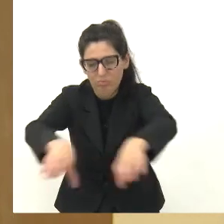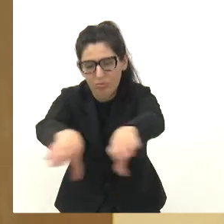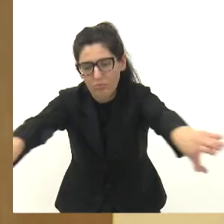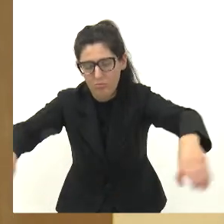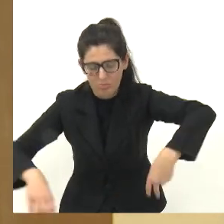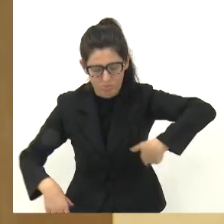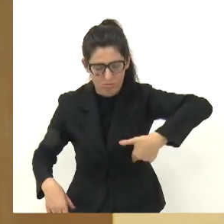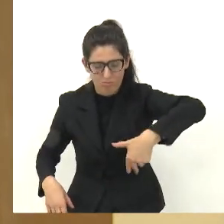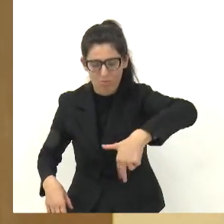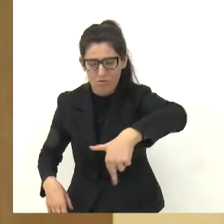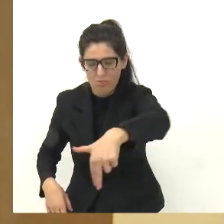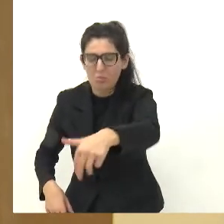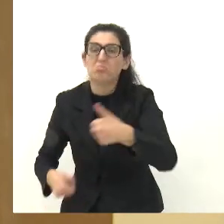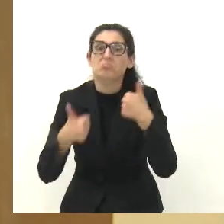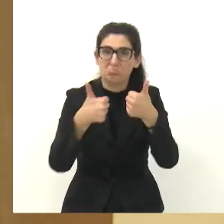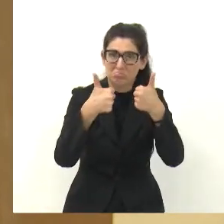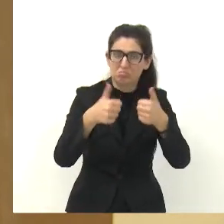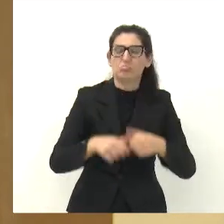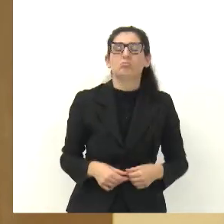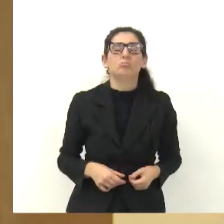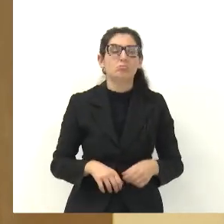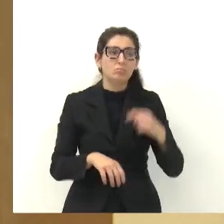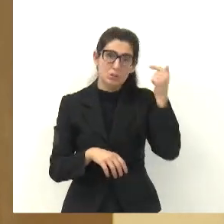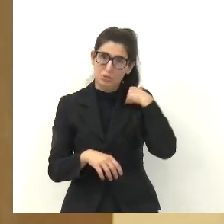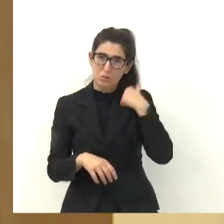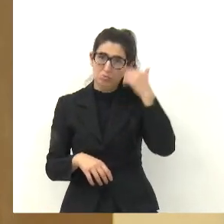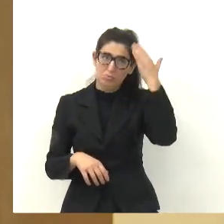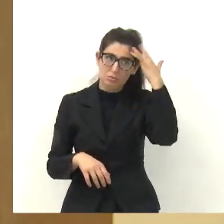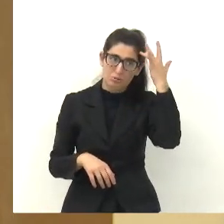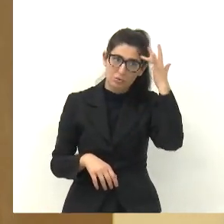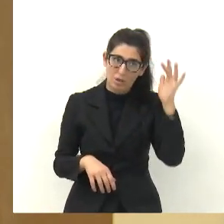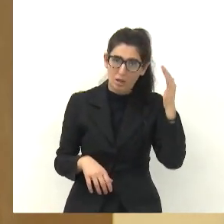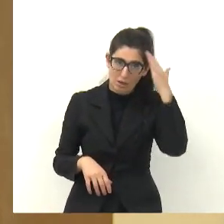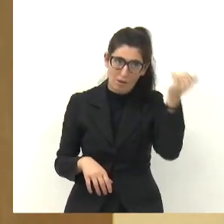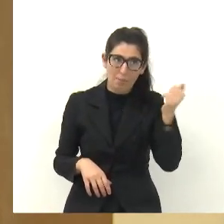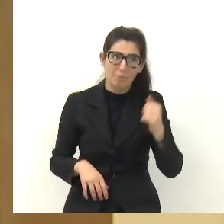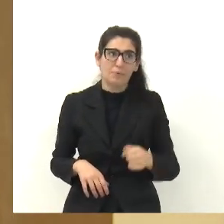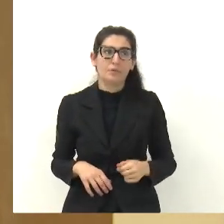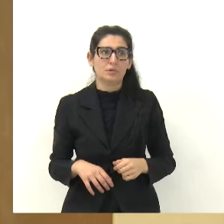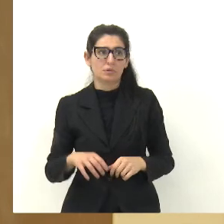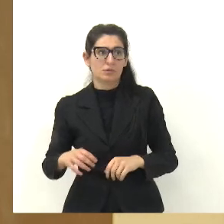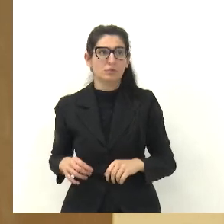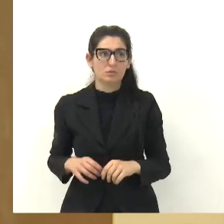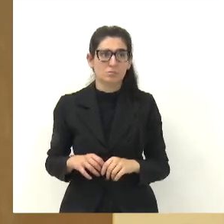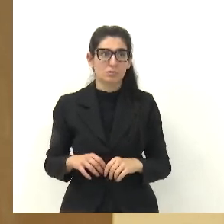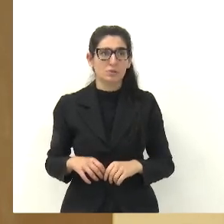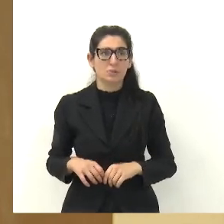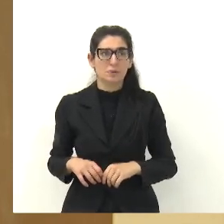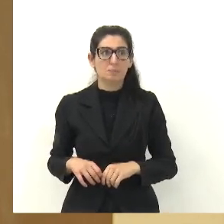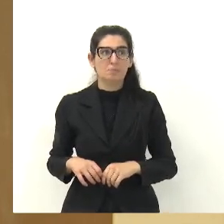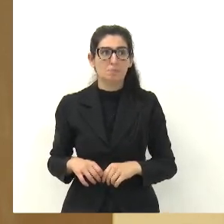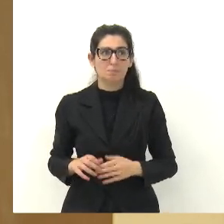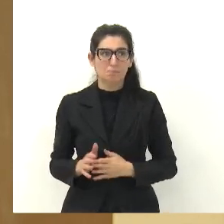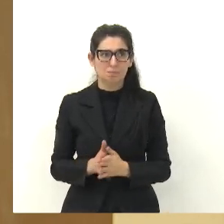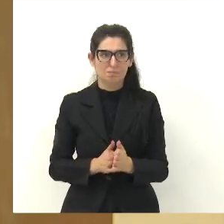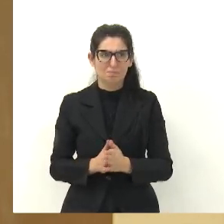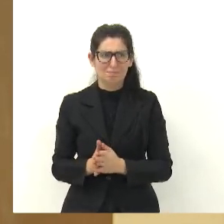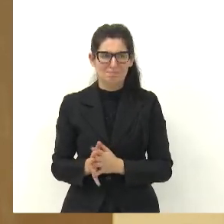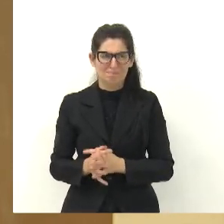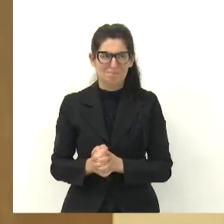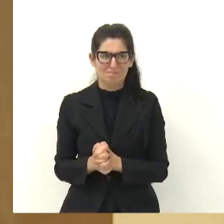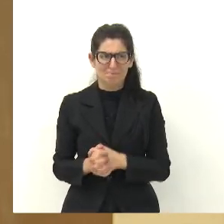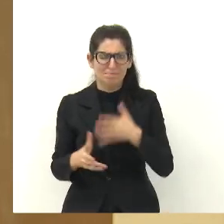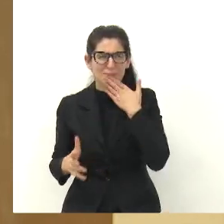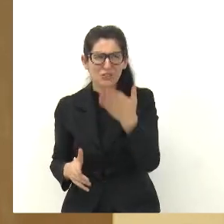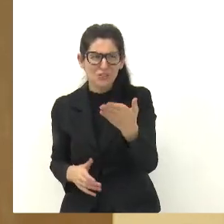vocês fazerem. Eu sei que não dá para fazer assim, igual foi feito agora, porque o pedido já estava na mão de vocês aí, eu dei a sorte de pedir na